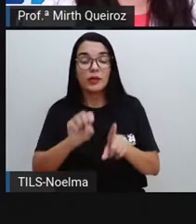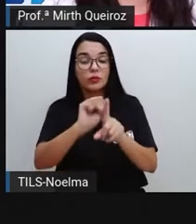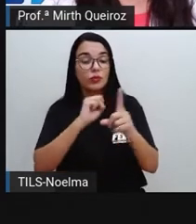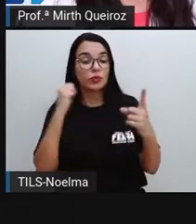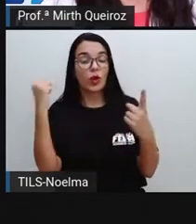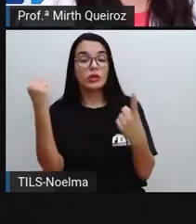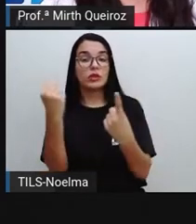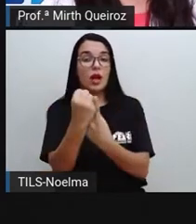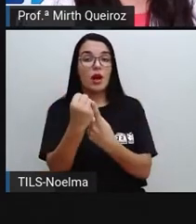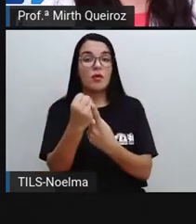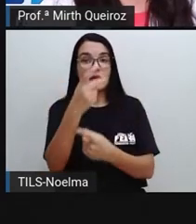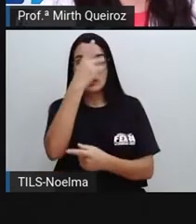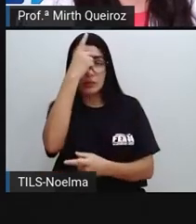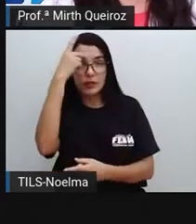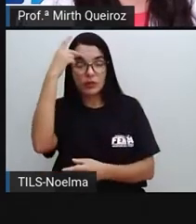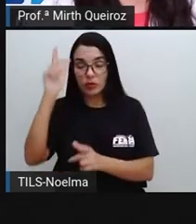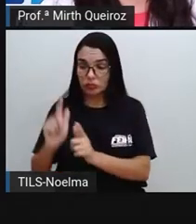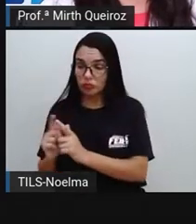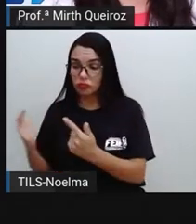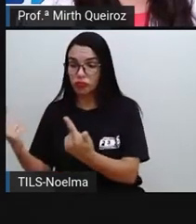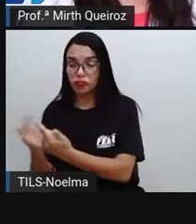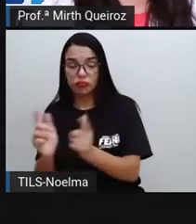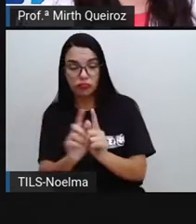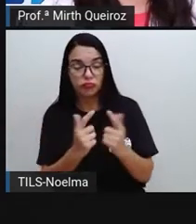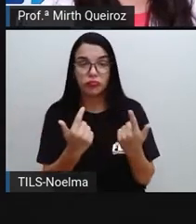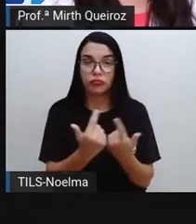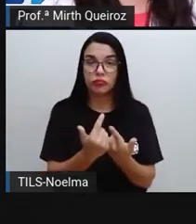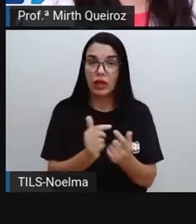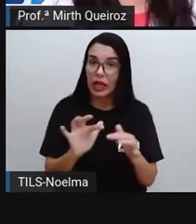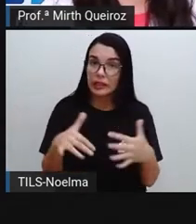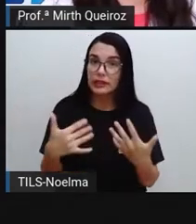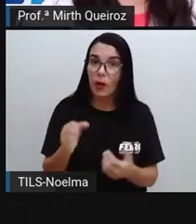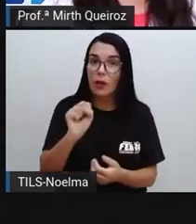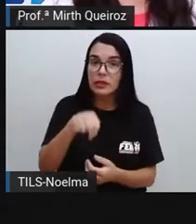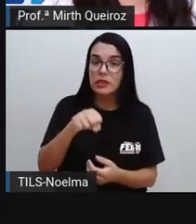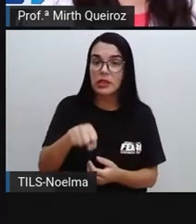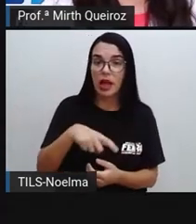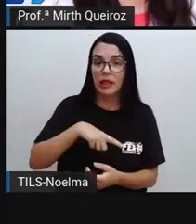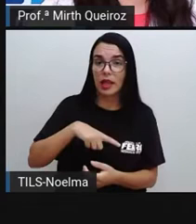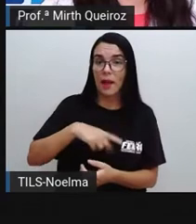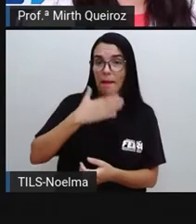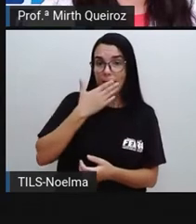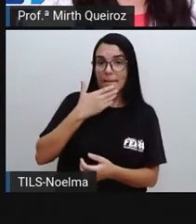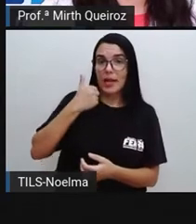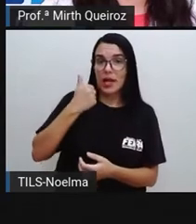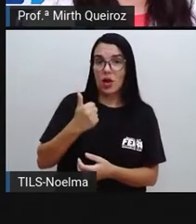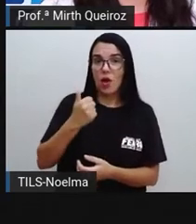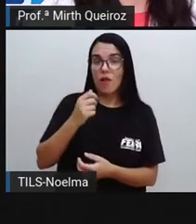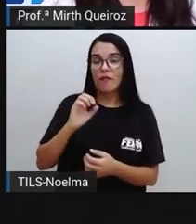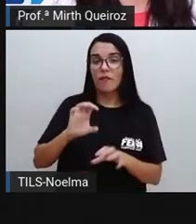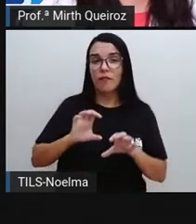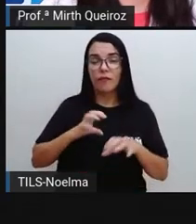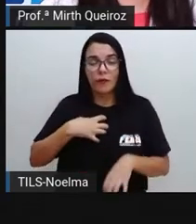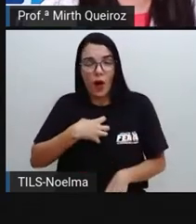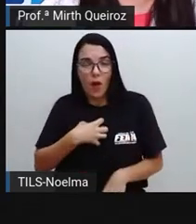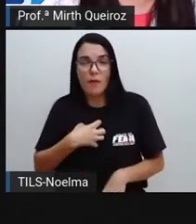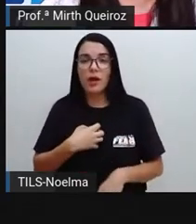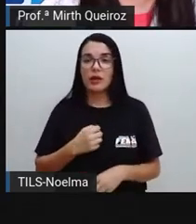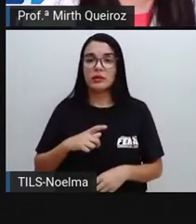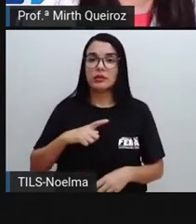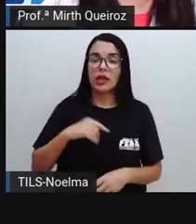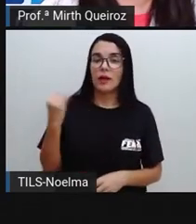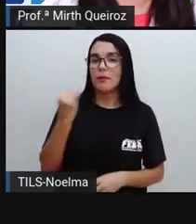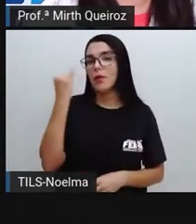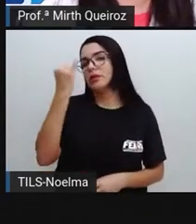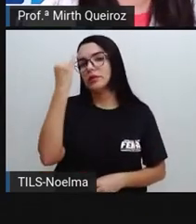os cerca. E assim, eles terão uma melhor disposição para considerá-los de maior importância. Tudo que a ciência,